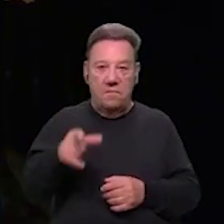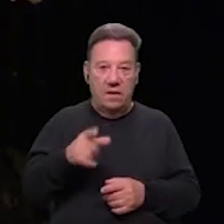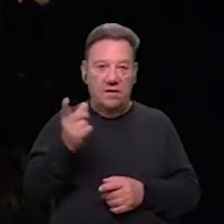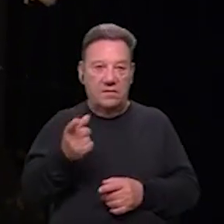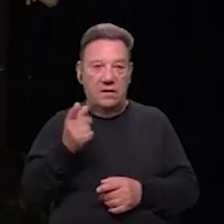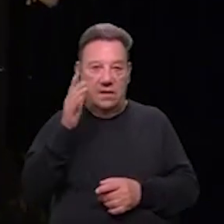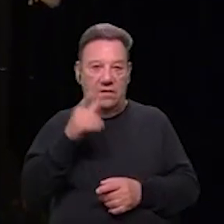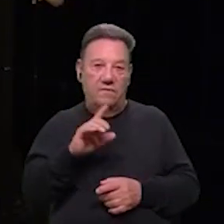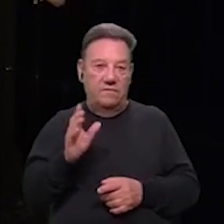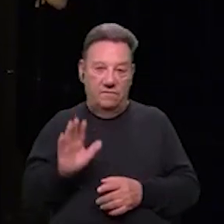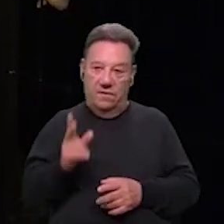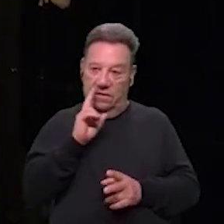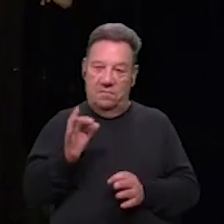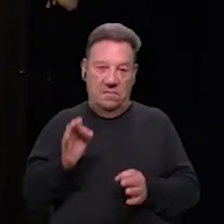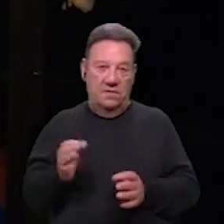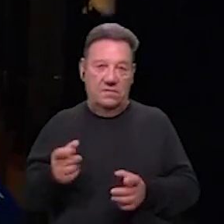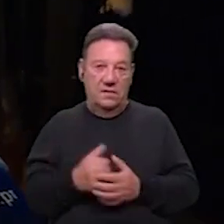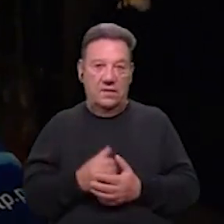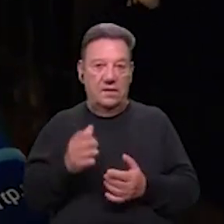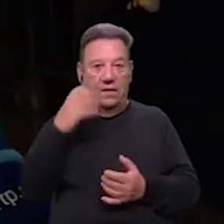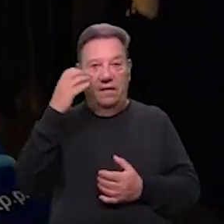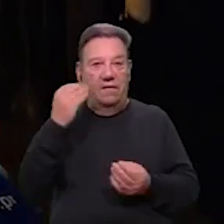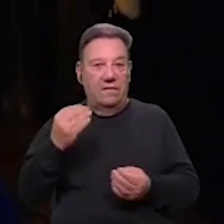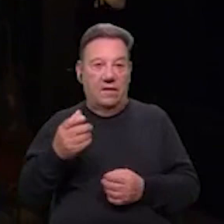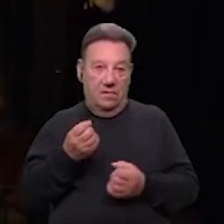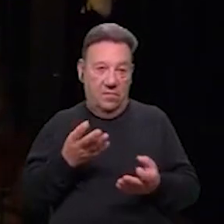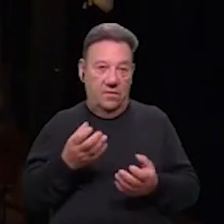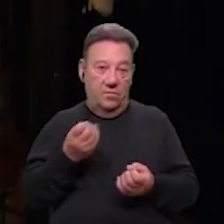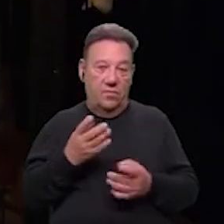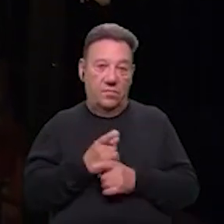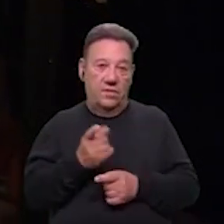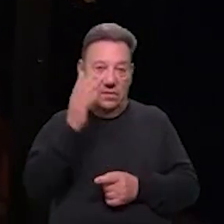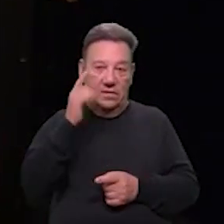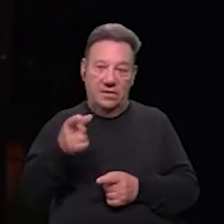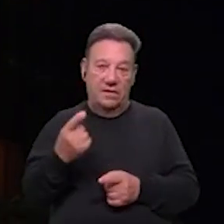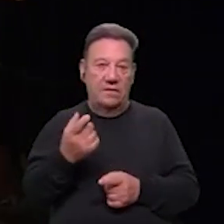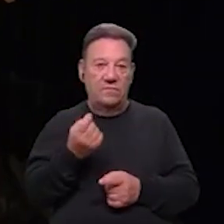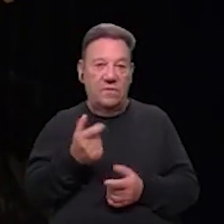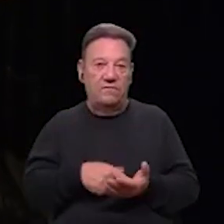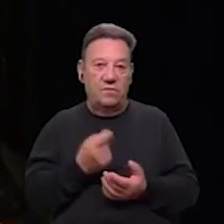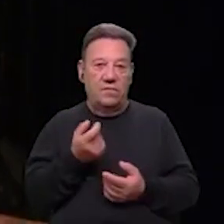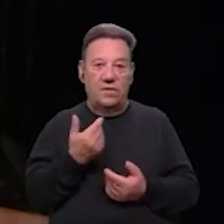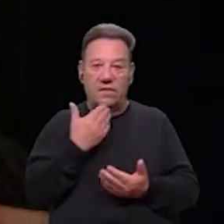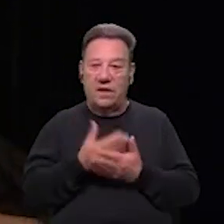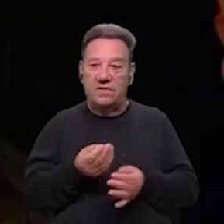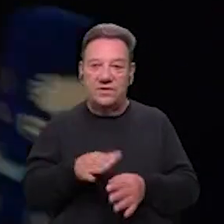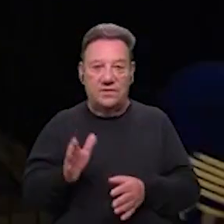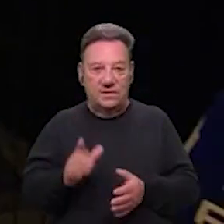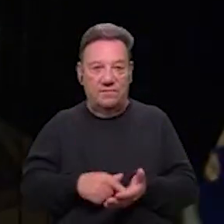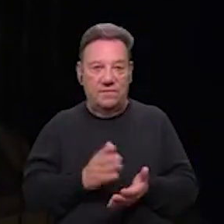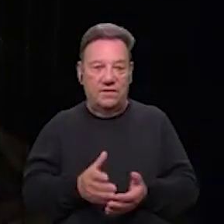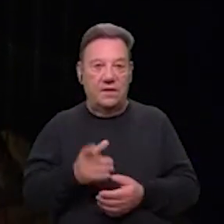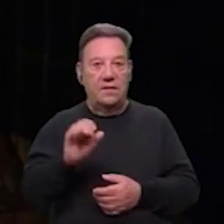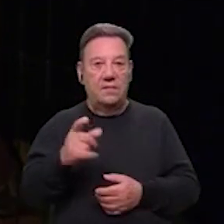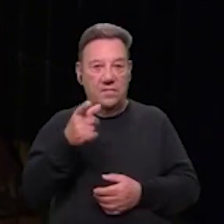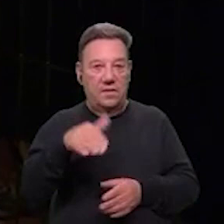criaturas, ficam mesmo encantadas. E é bom, é bom, porque acho que tem faltado isso um bocado nas crianças. E é a